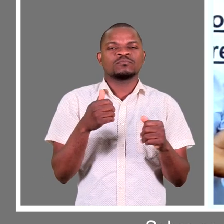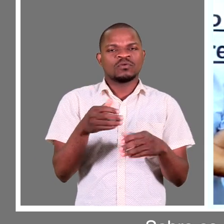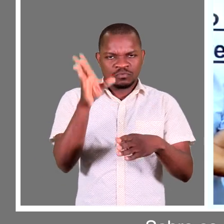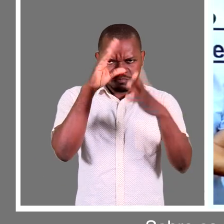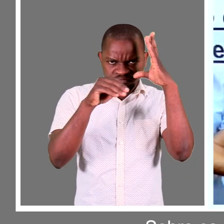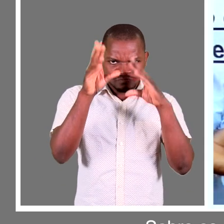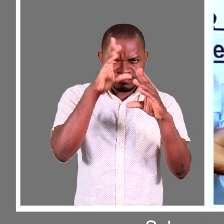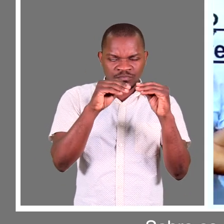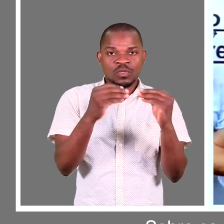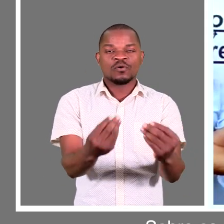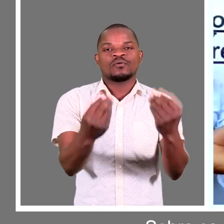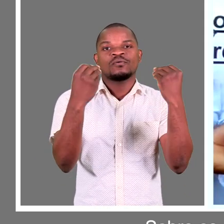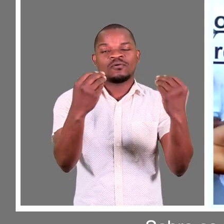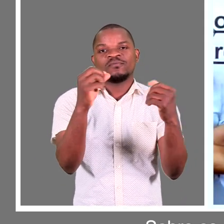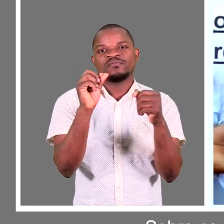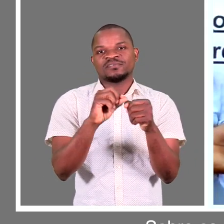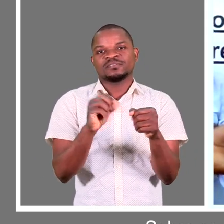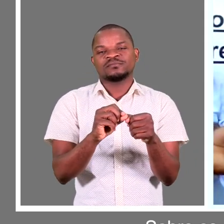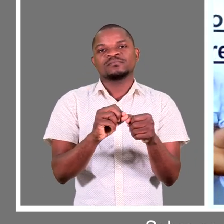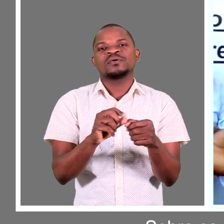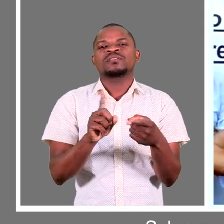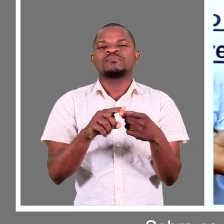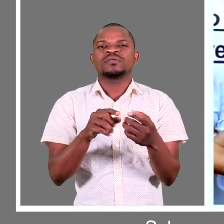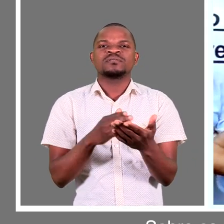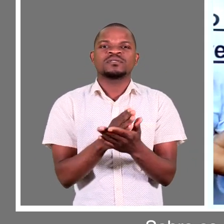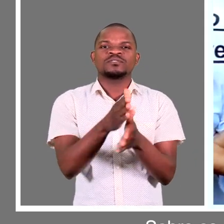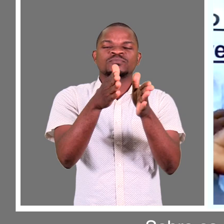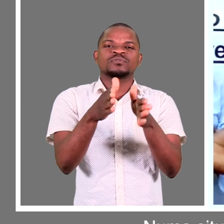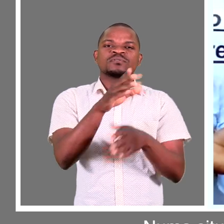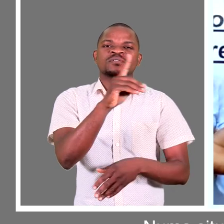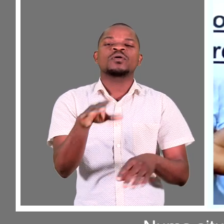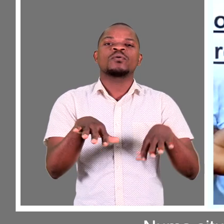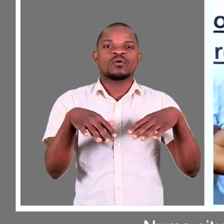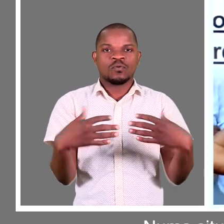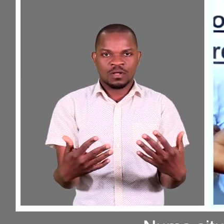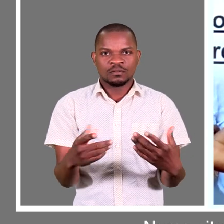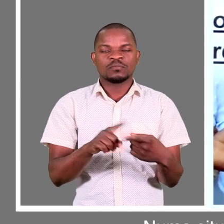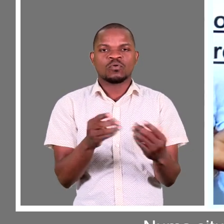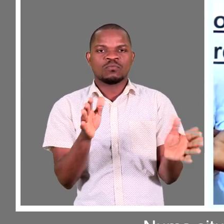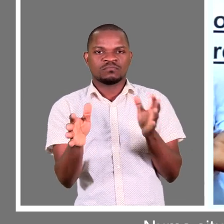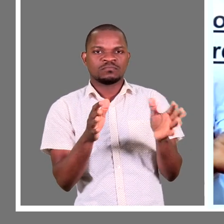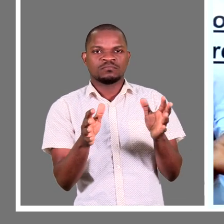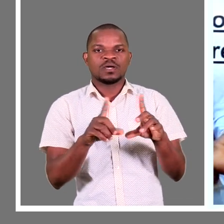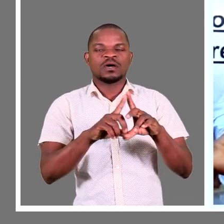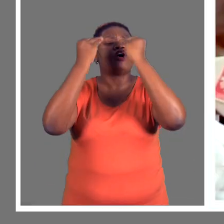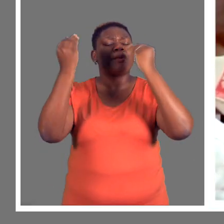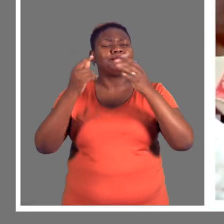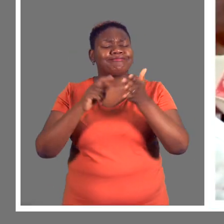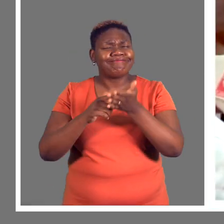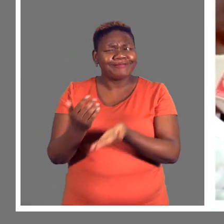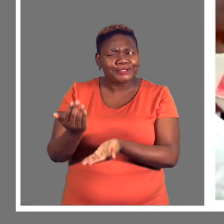de como realmente, quais são os direitos das pessoas com deficiência e como lidar com pessoas com deficiência numa situação de uma infecção com a Covid-19.